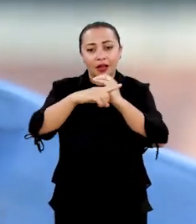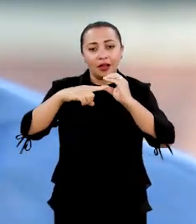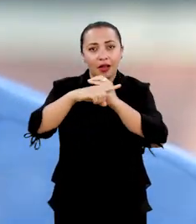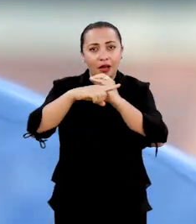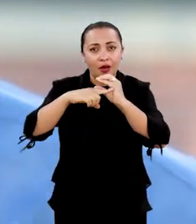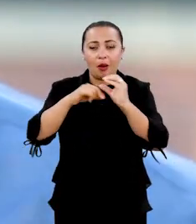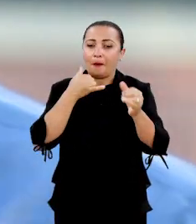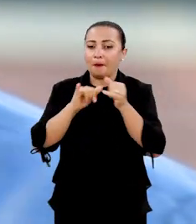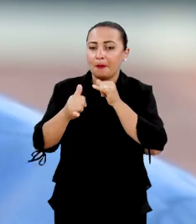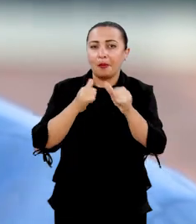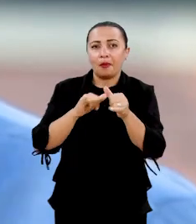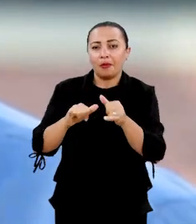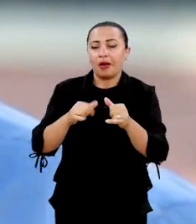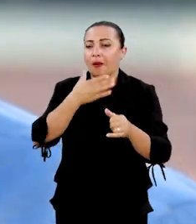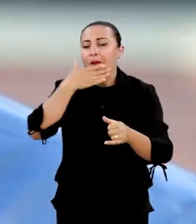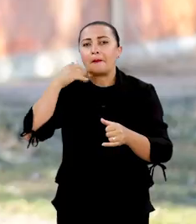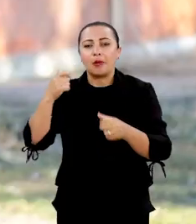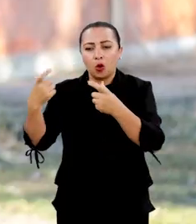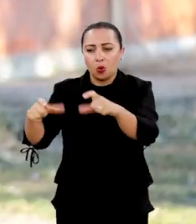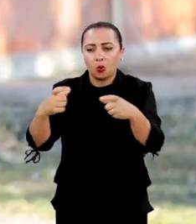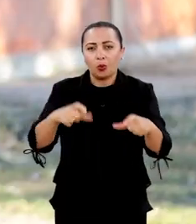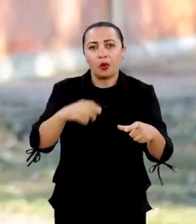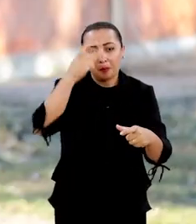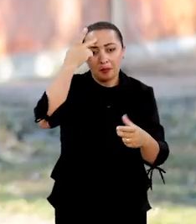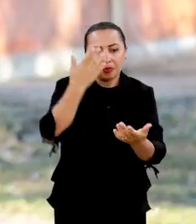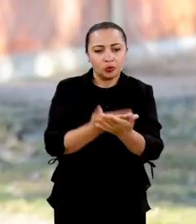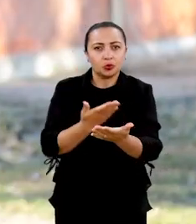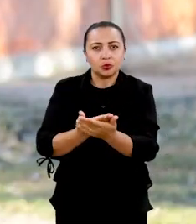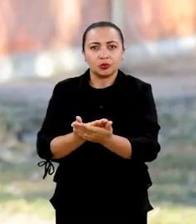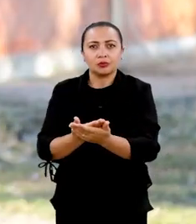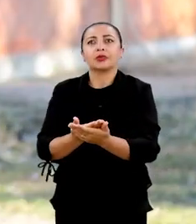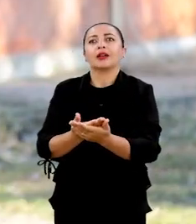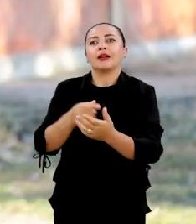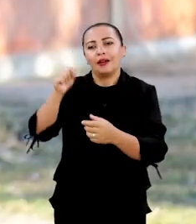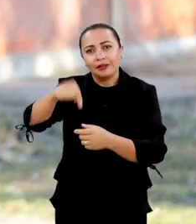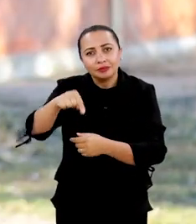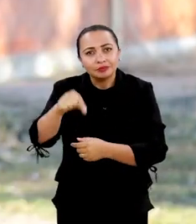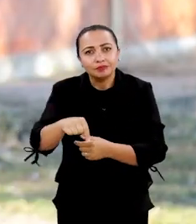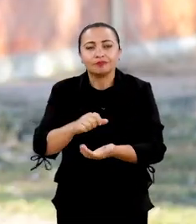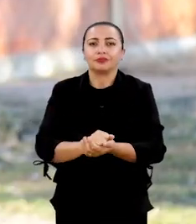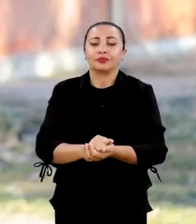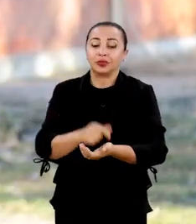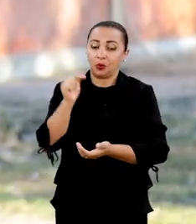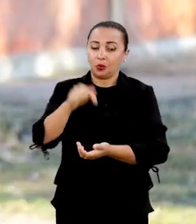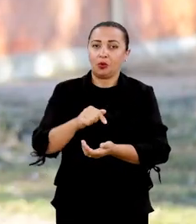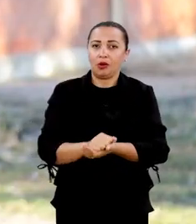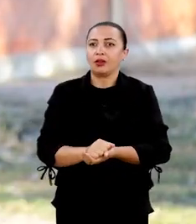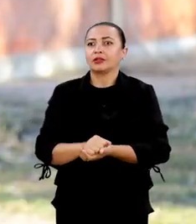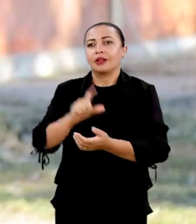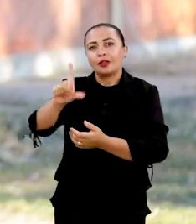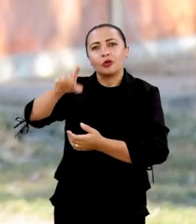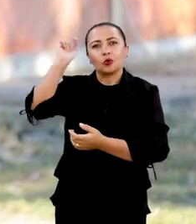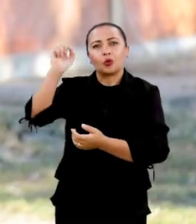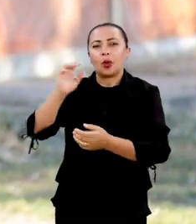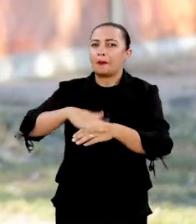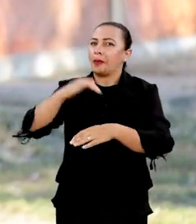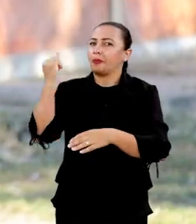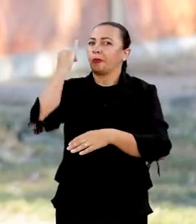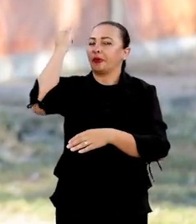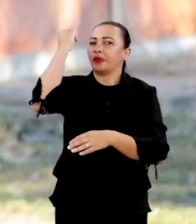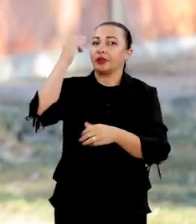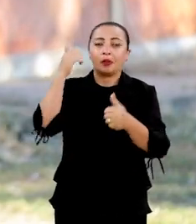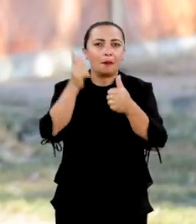E o Equador Magnético, o melhor local para estudar na época, era aqui. Então, esta é uma das razões